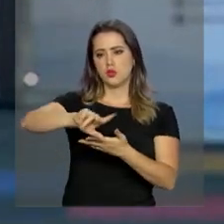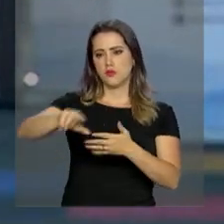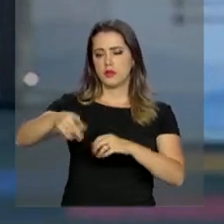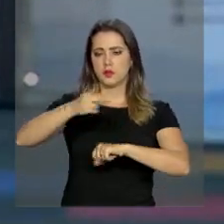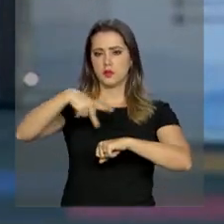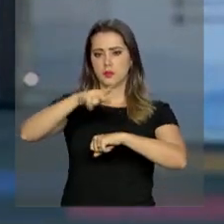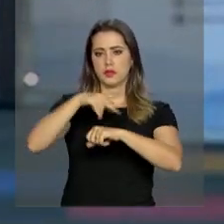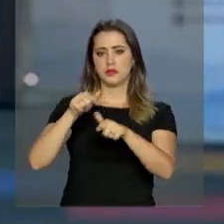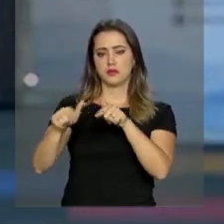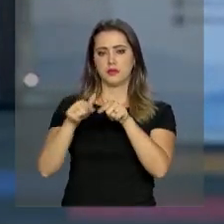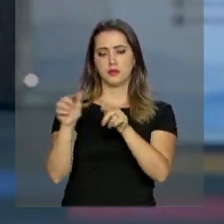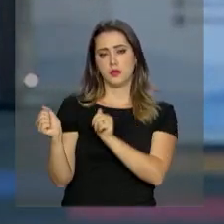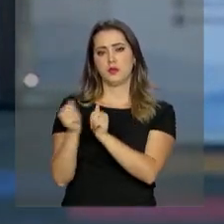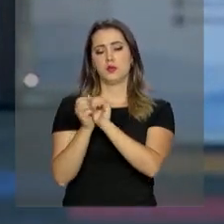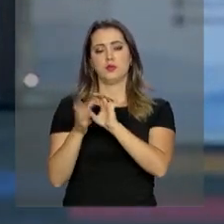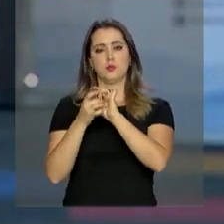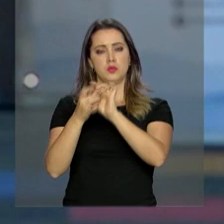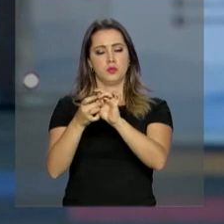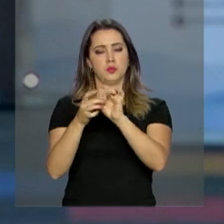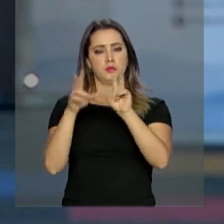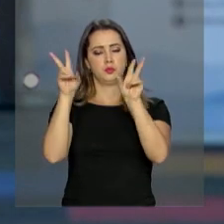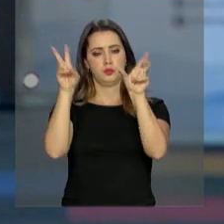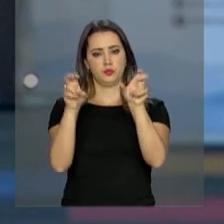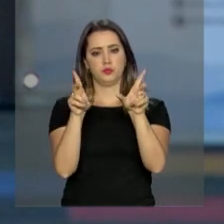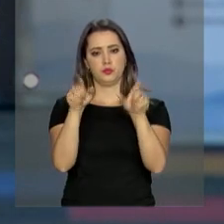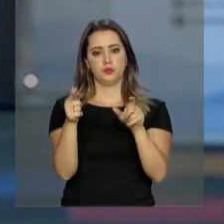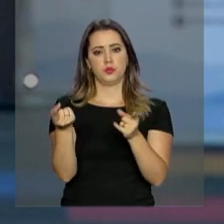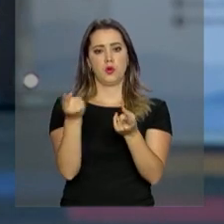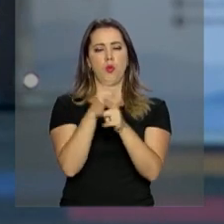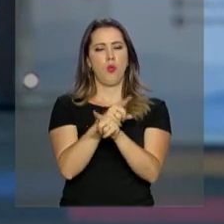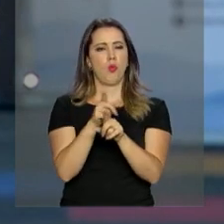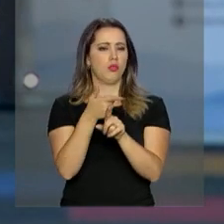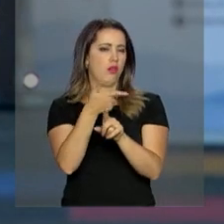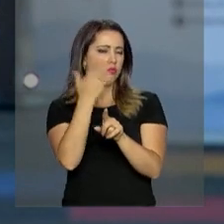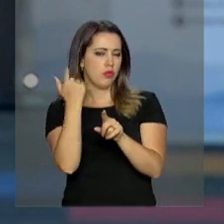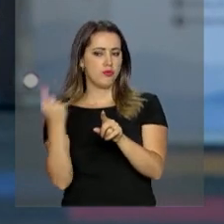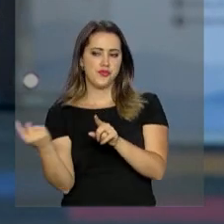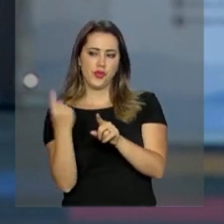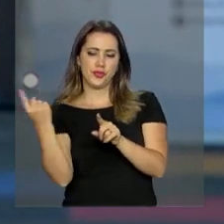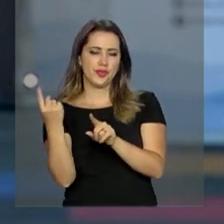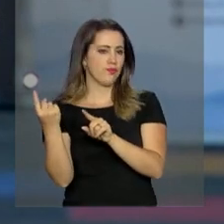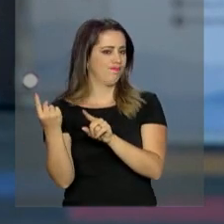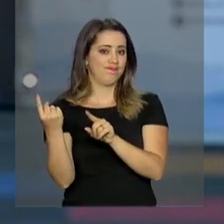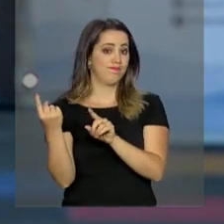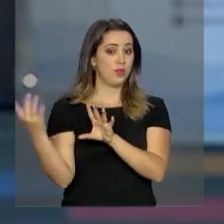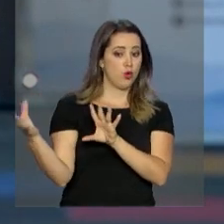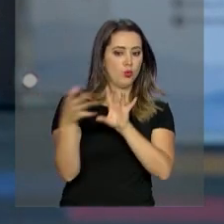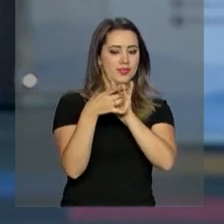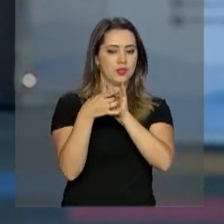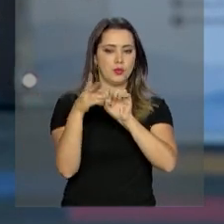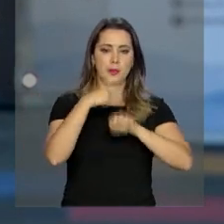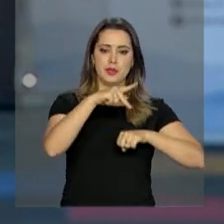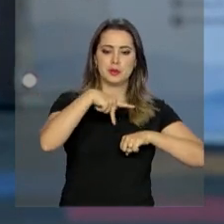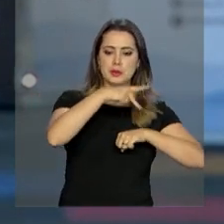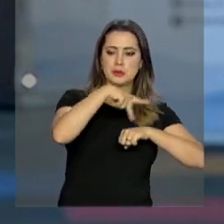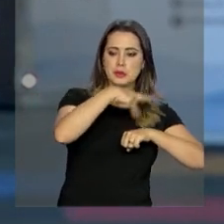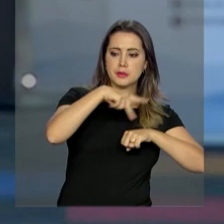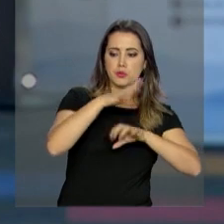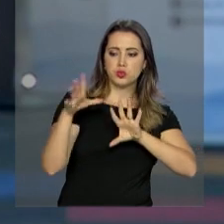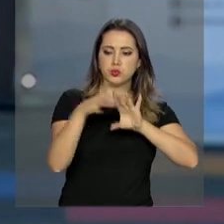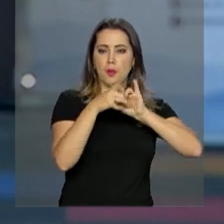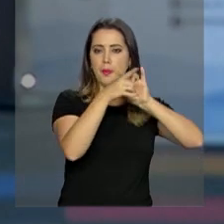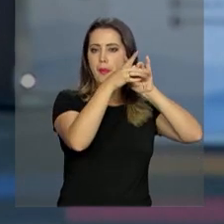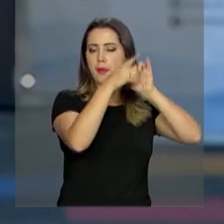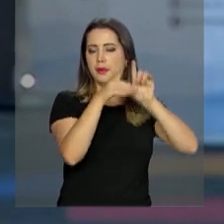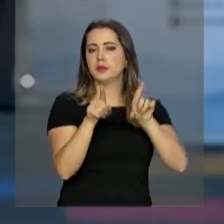trabalham juntos sobre um determinado tema, ao contrário de iniciativas unilaterais e de cunho protecionista, principalmente nas